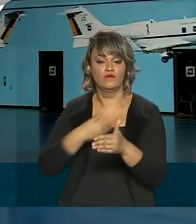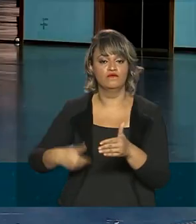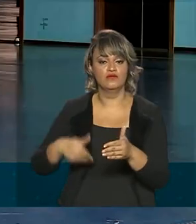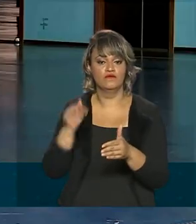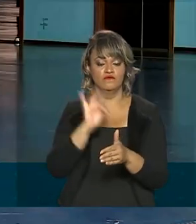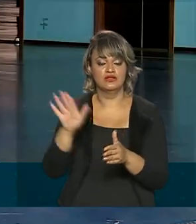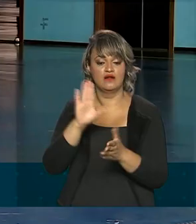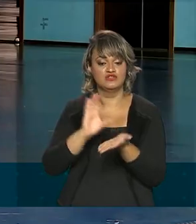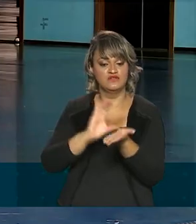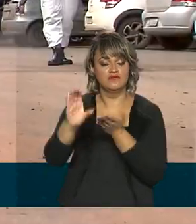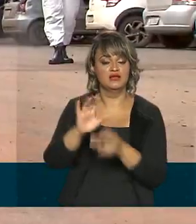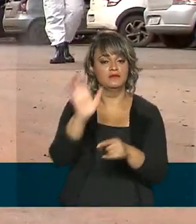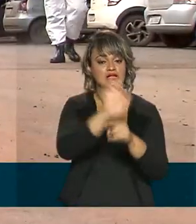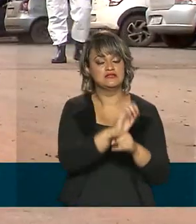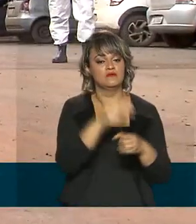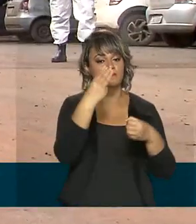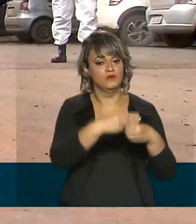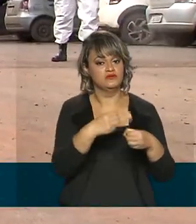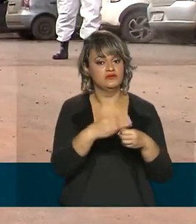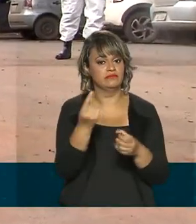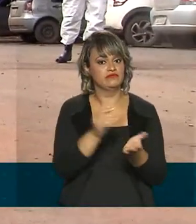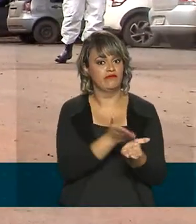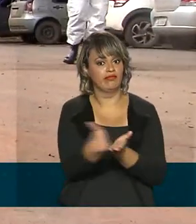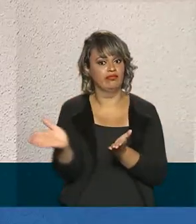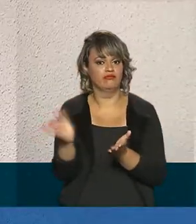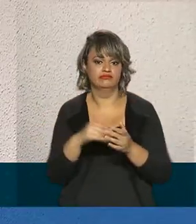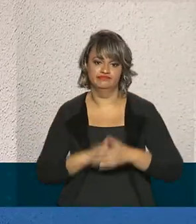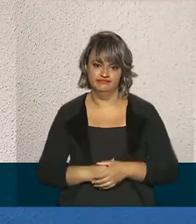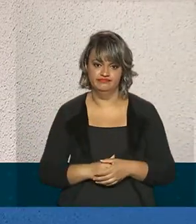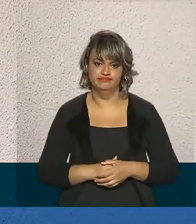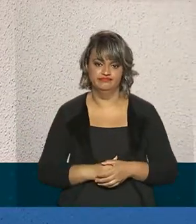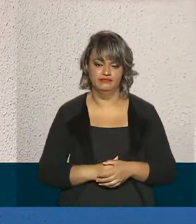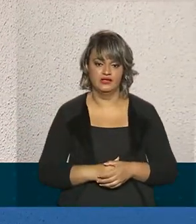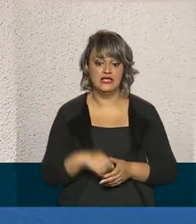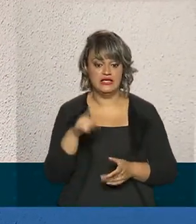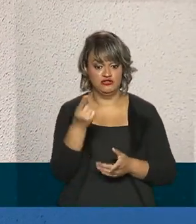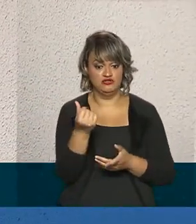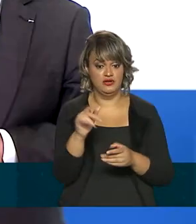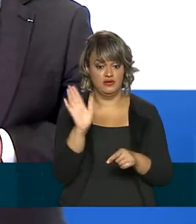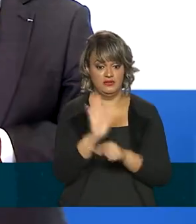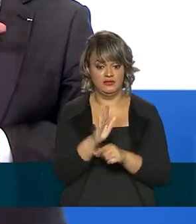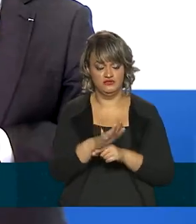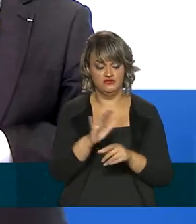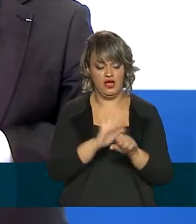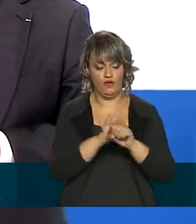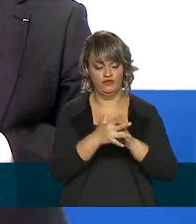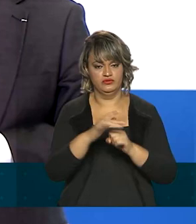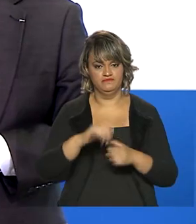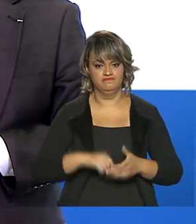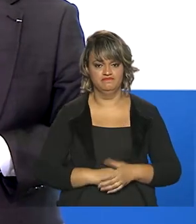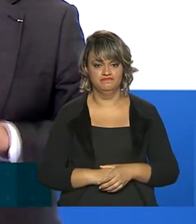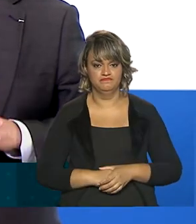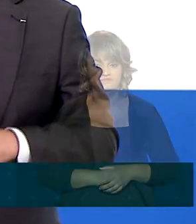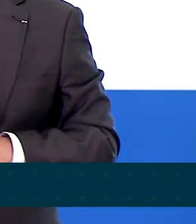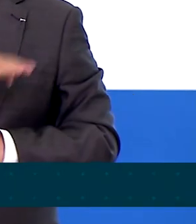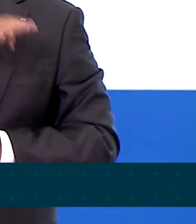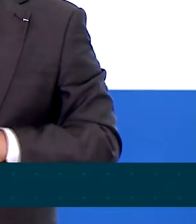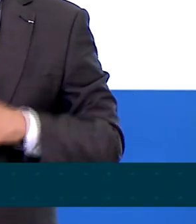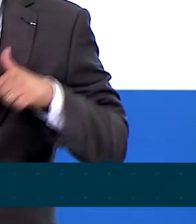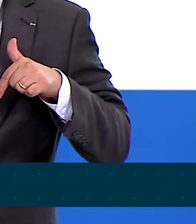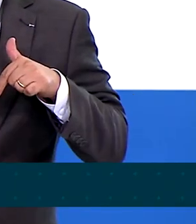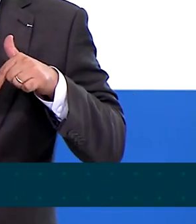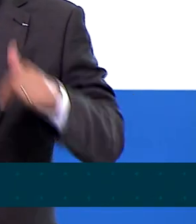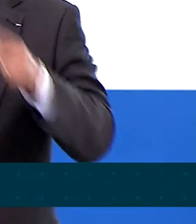federal a estados e municípios para o combate à pandemia da Covid-19. Fomos implacáveis contra